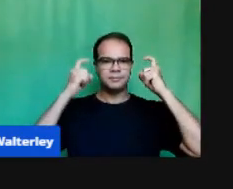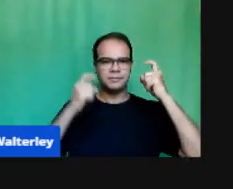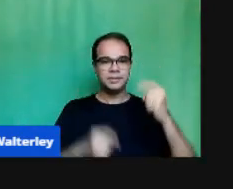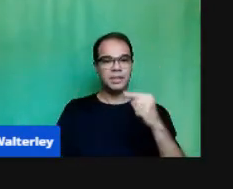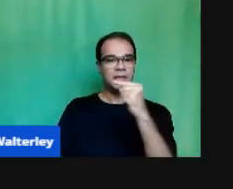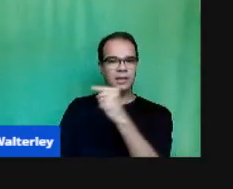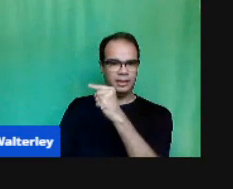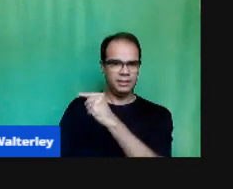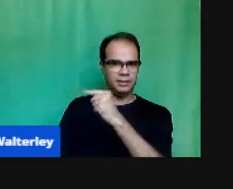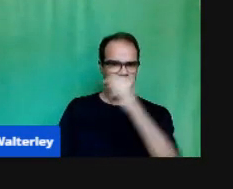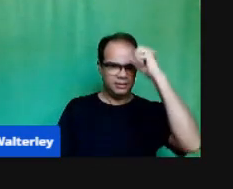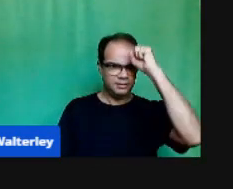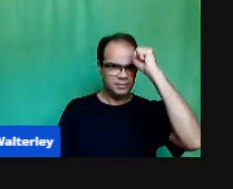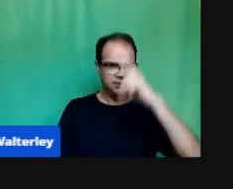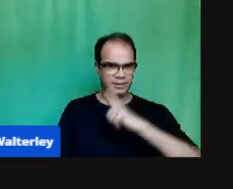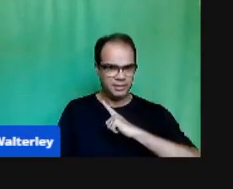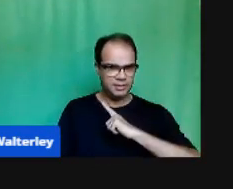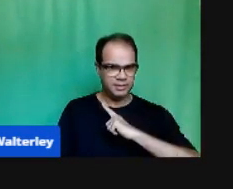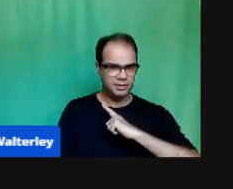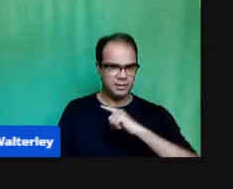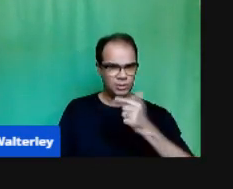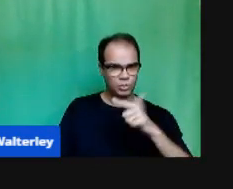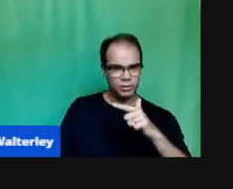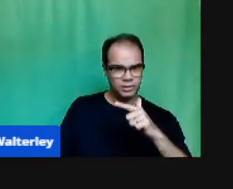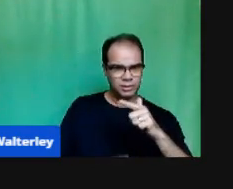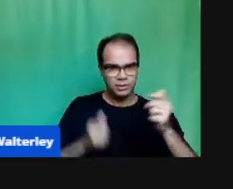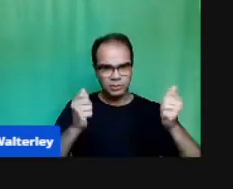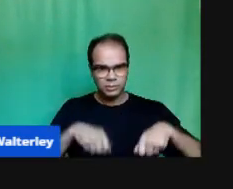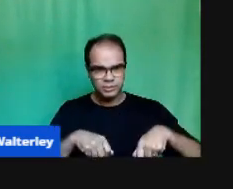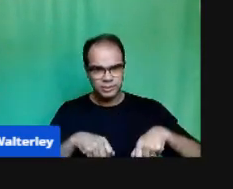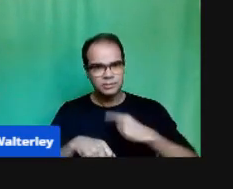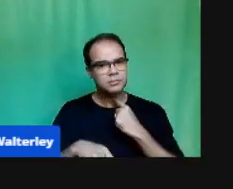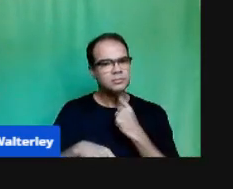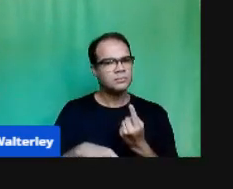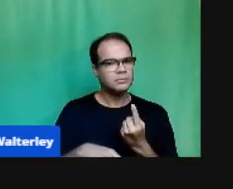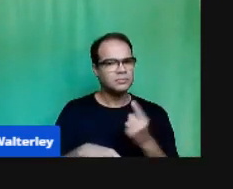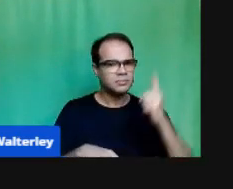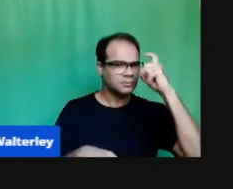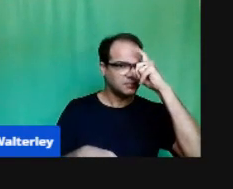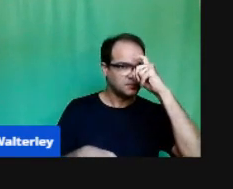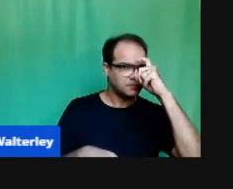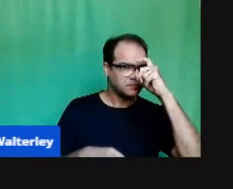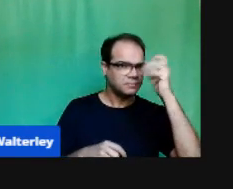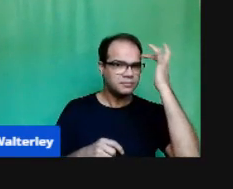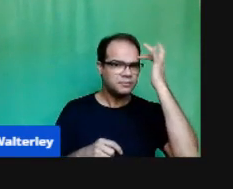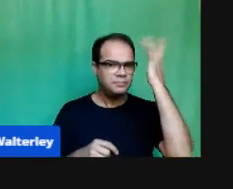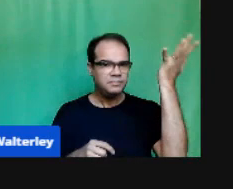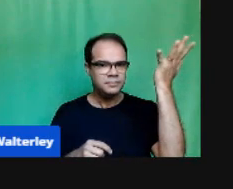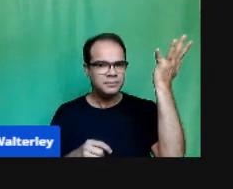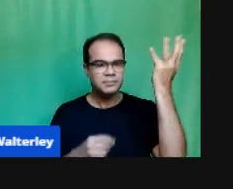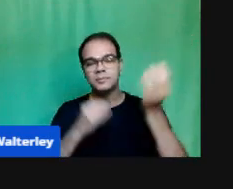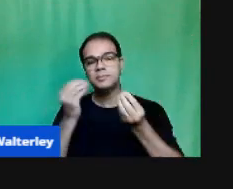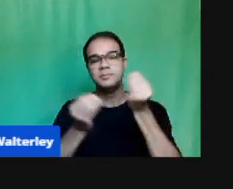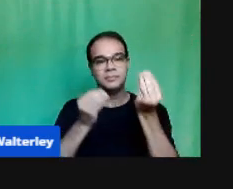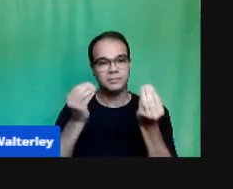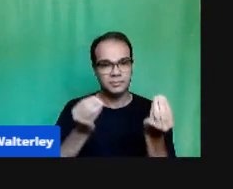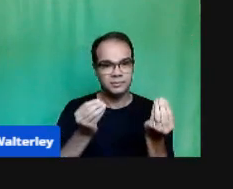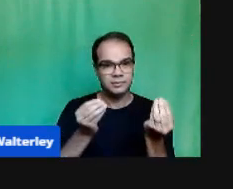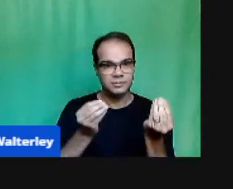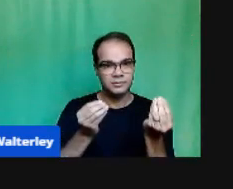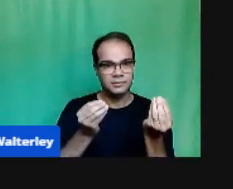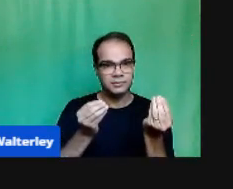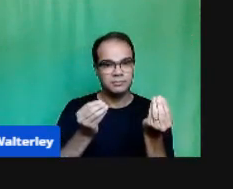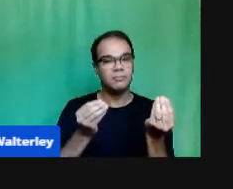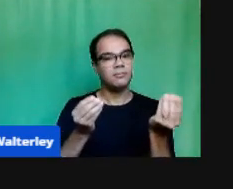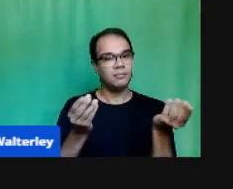Desse momento Nos exigiu O que A ouvir mais As famílias Com sensibilidade